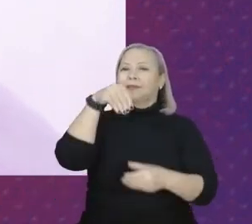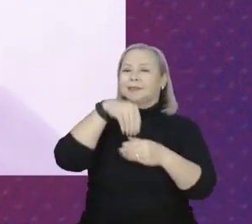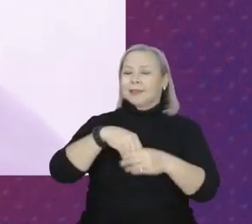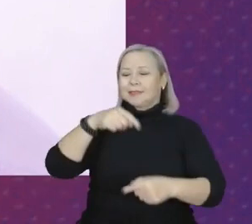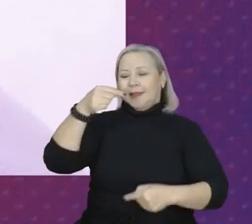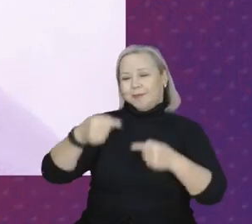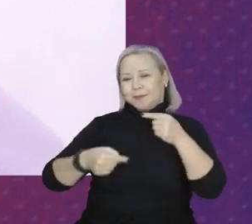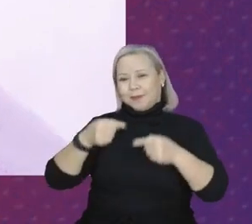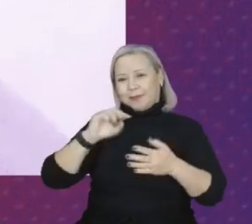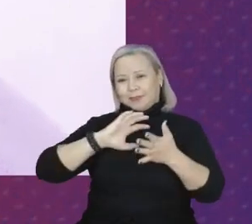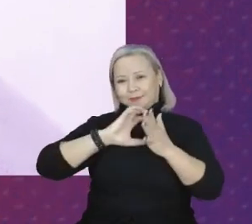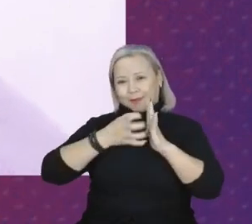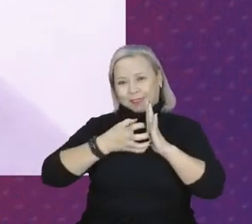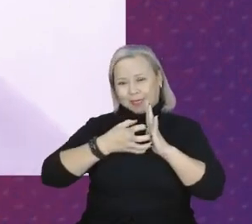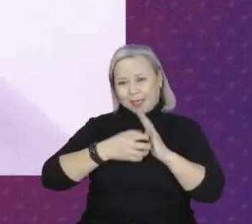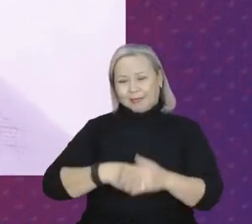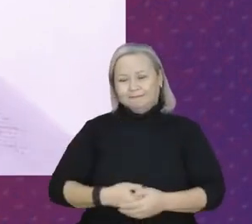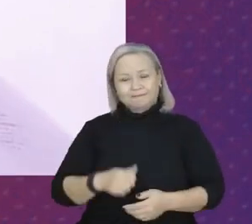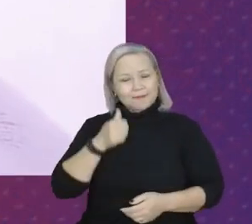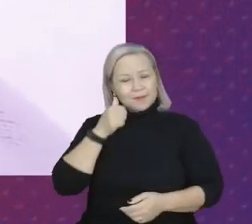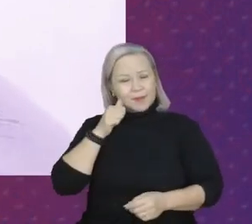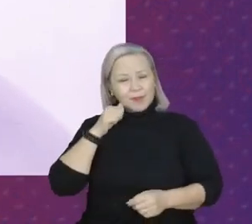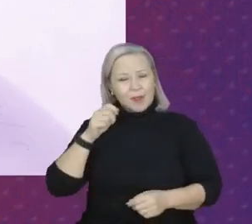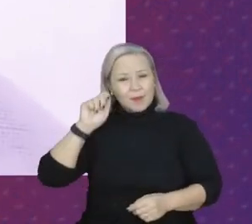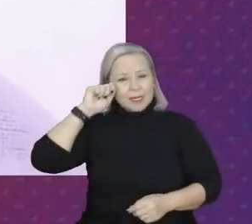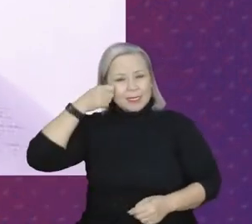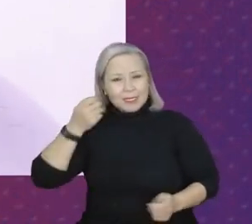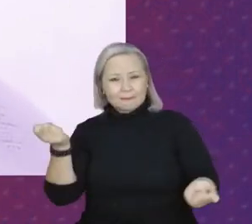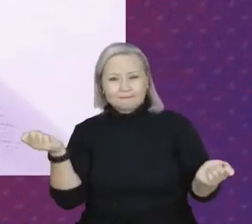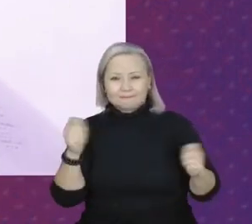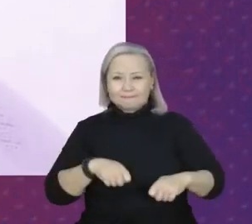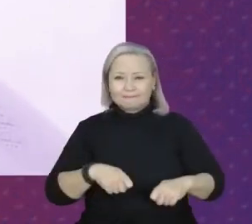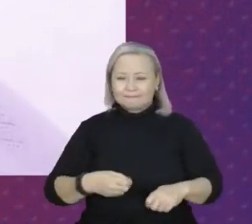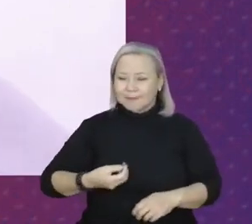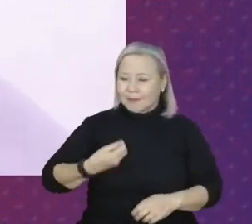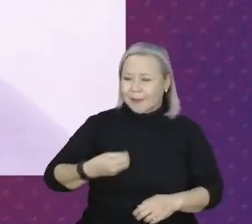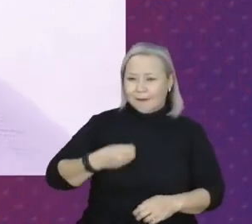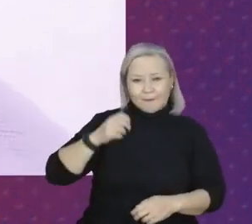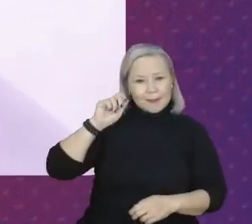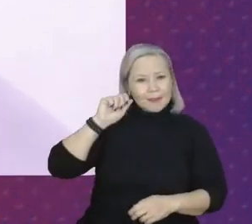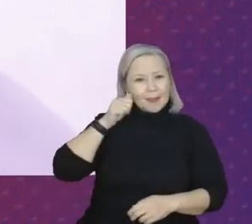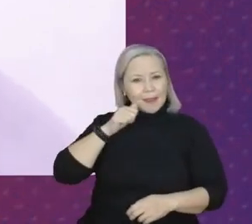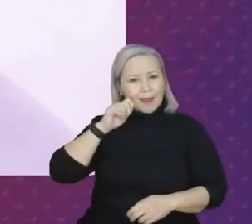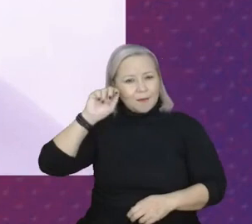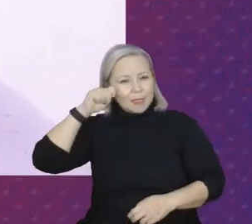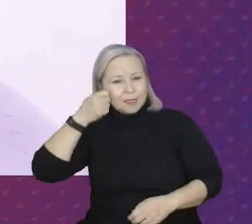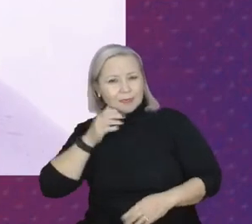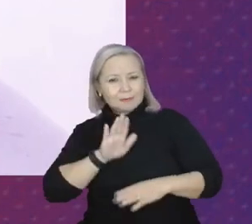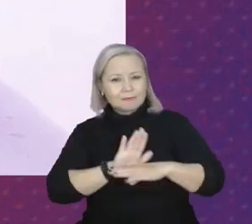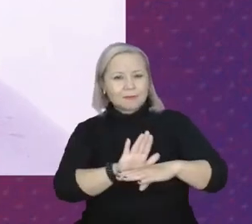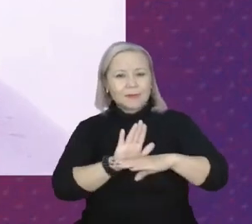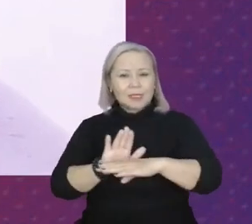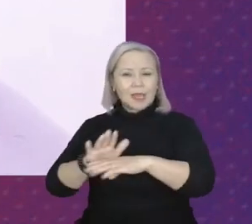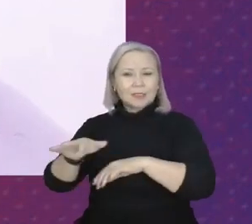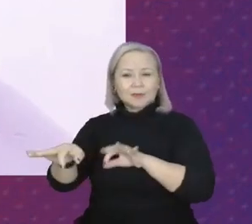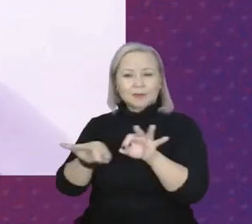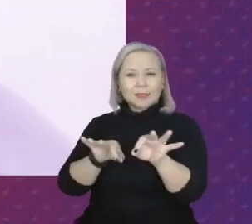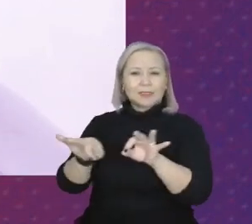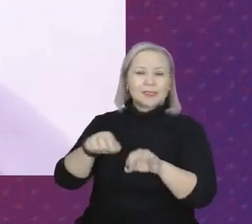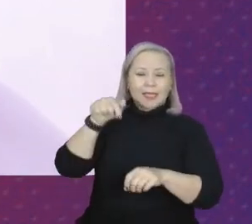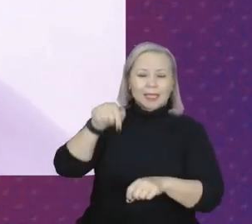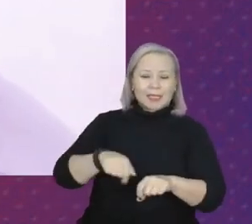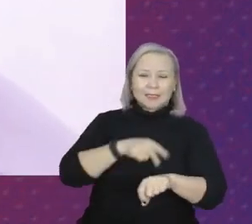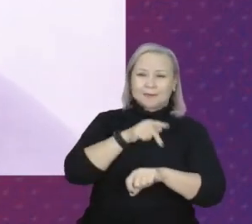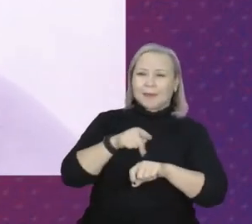da política partidária. A mulher negra potência, a mulher negra vida, a mulher negra ajuda a construir esse